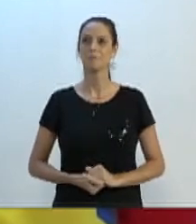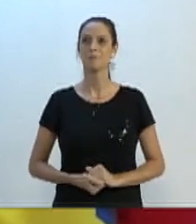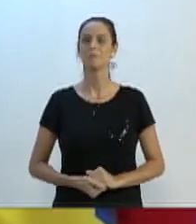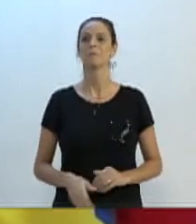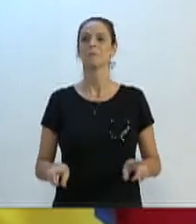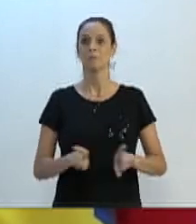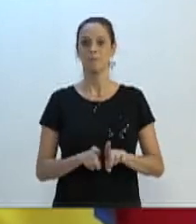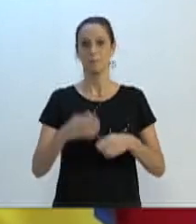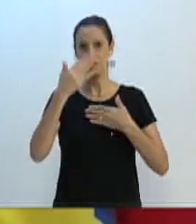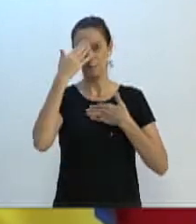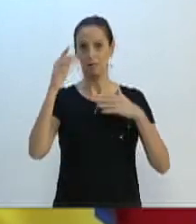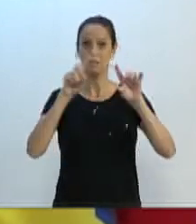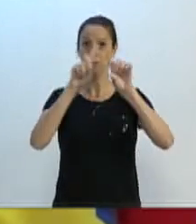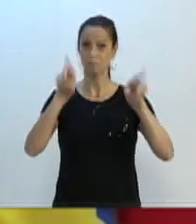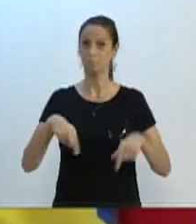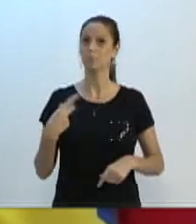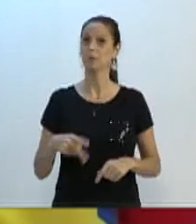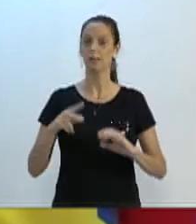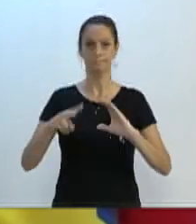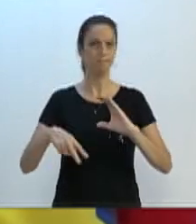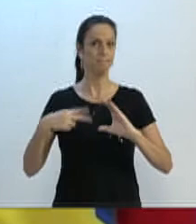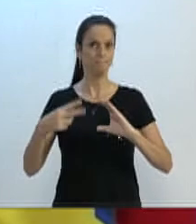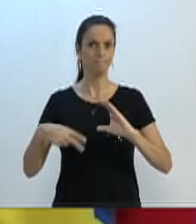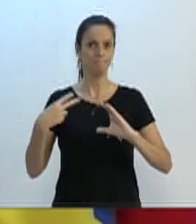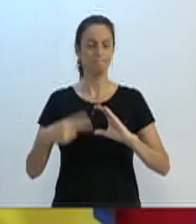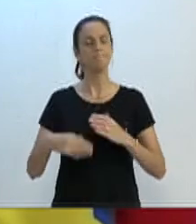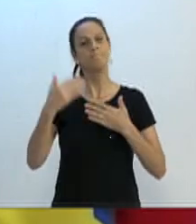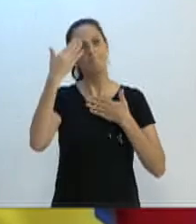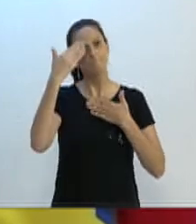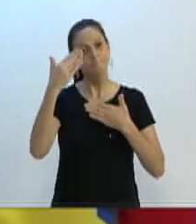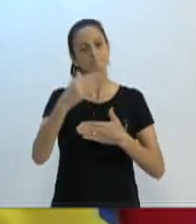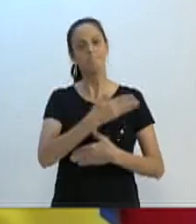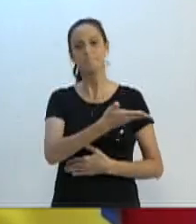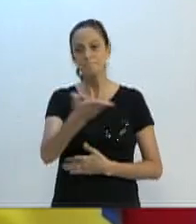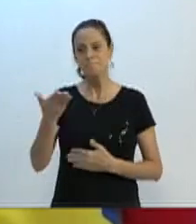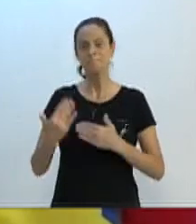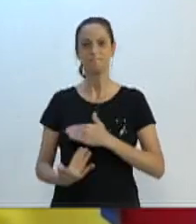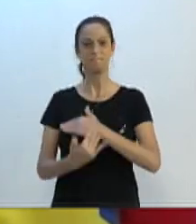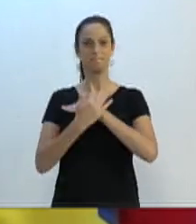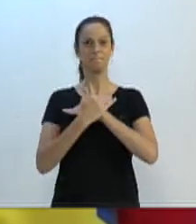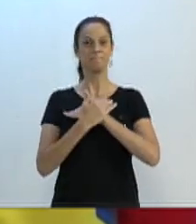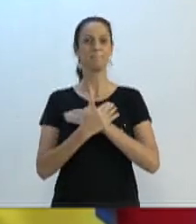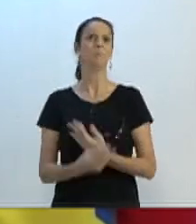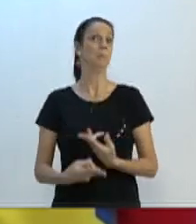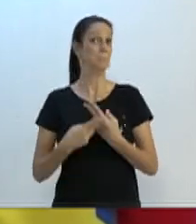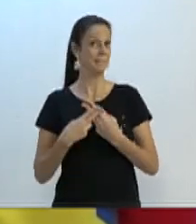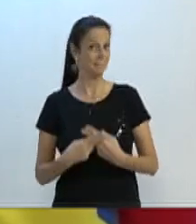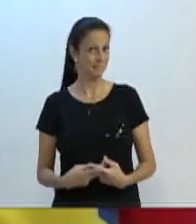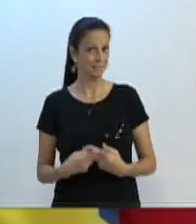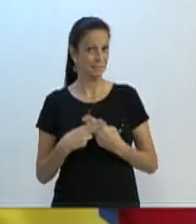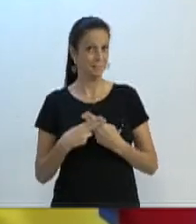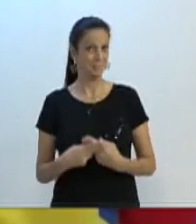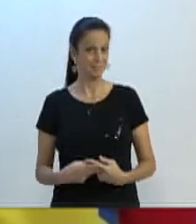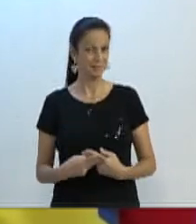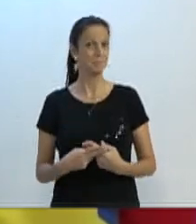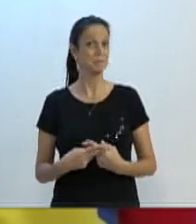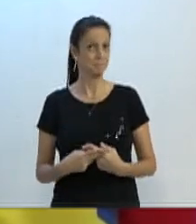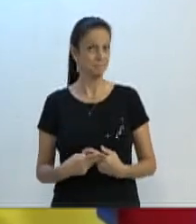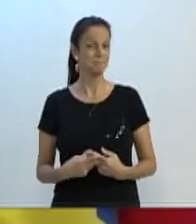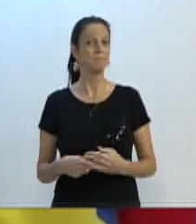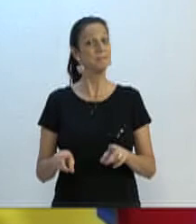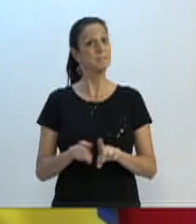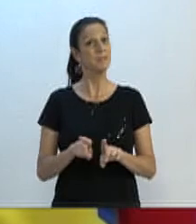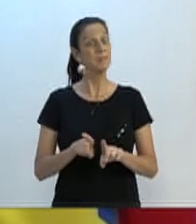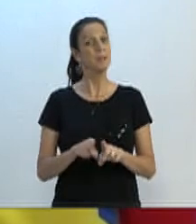também os funcionários desta casa. Obrigado pela ajuda, pela paciência, pelo bom dia,